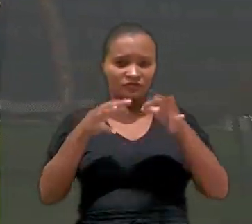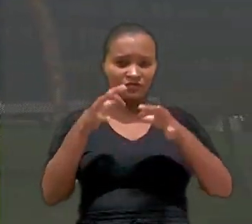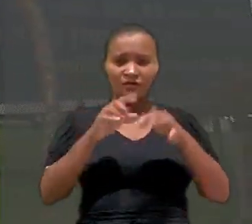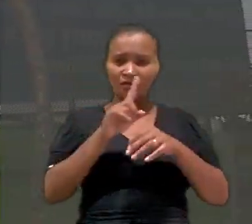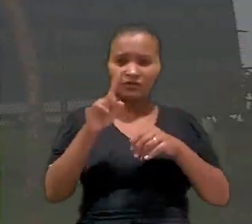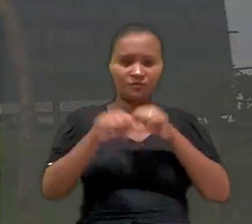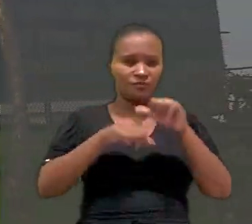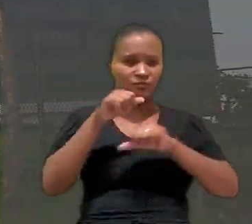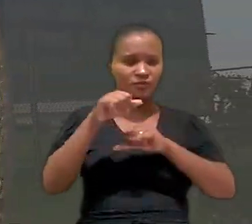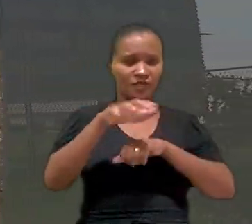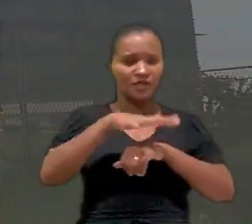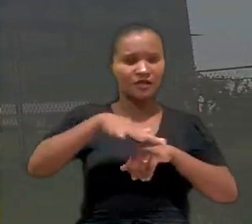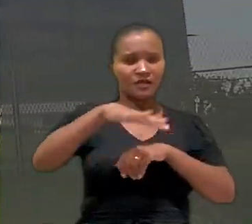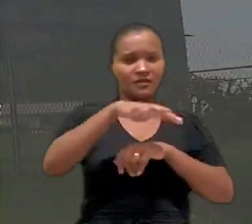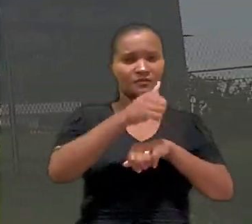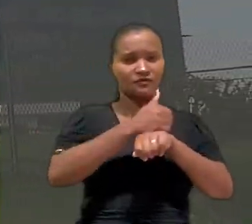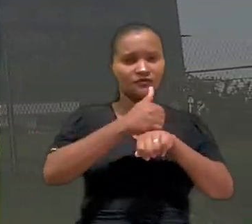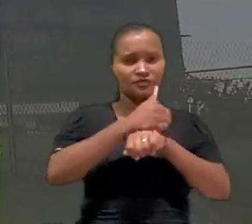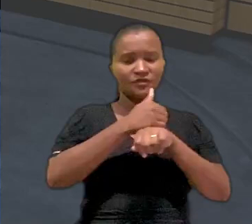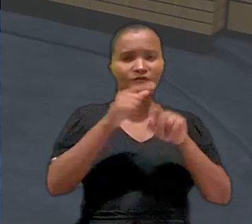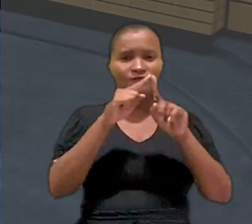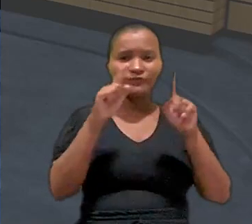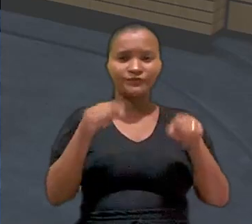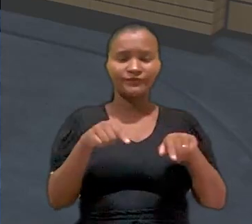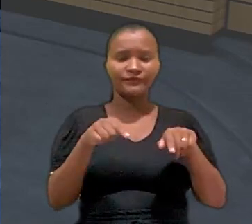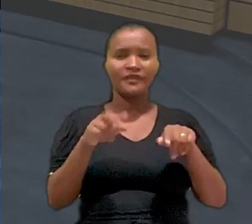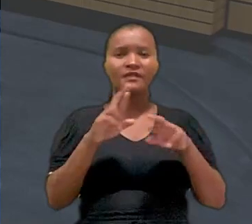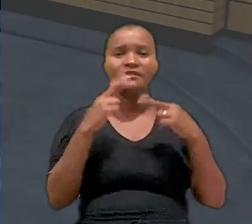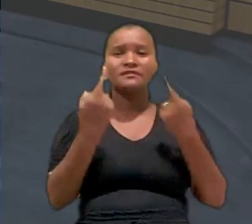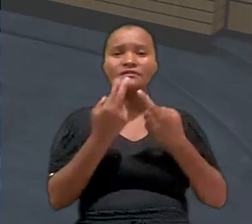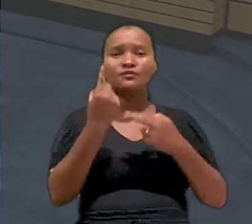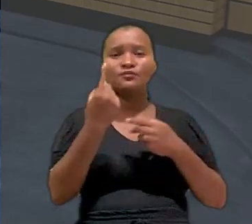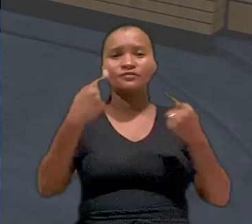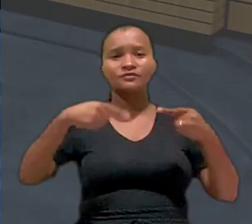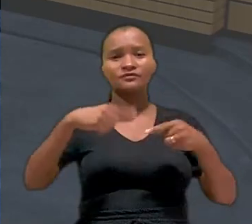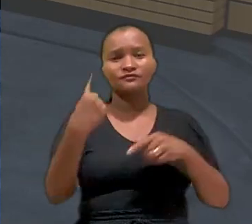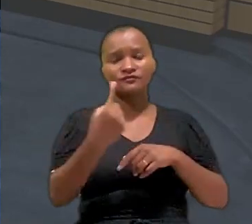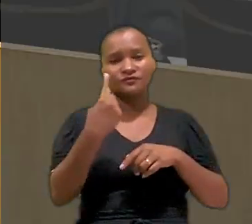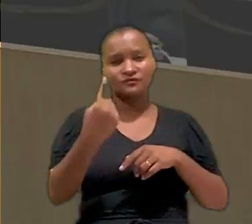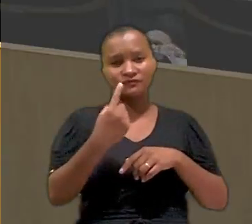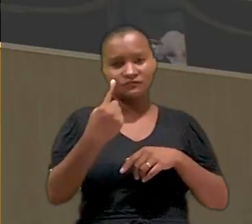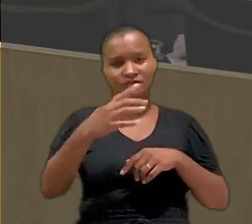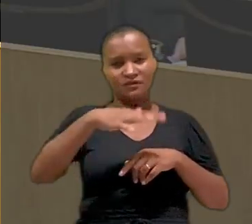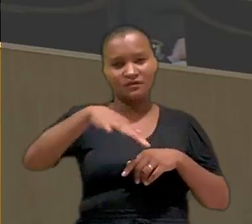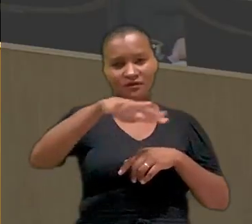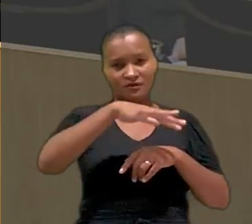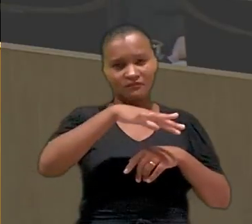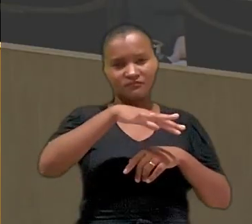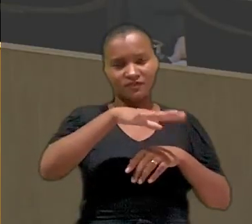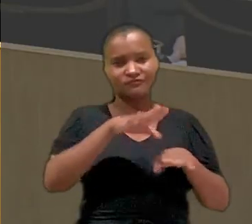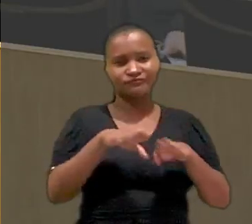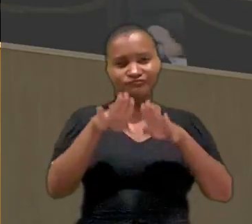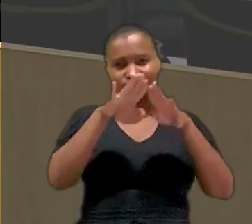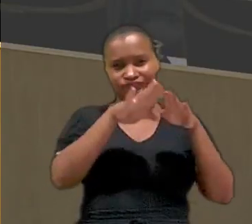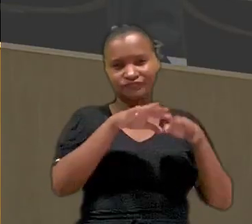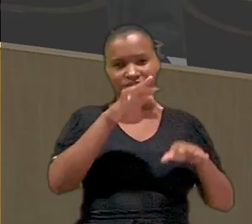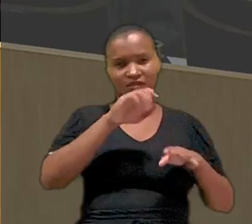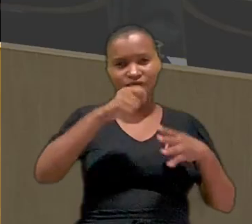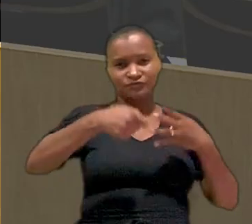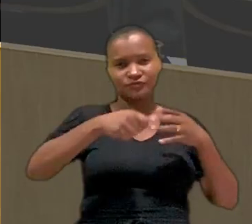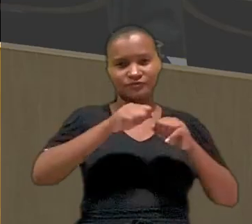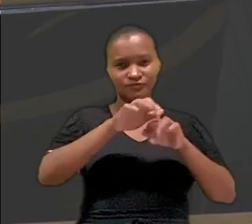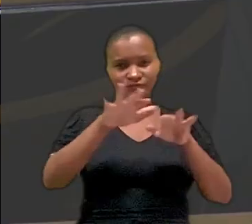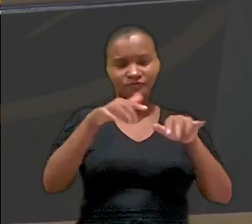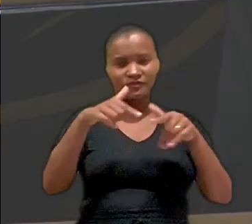não altera a categoria profissional dos empregados. Na seção 1 de dissídios individuais, órgão que uniformiza a jurisprudência